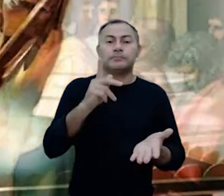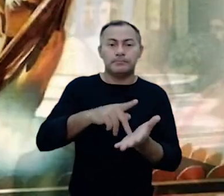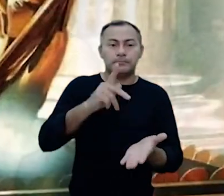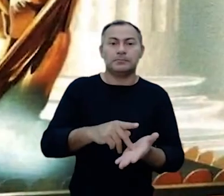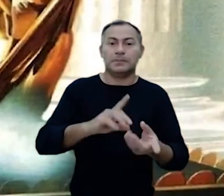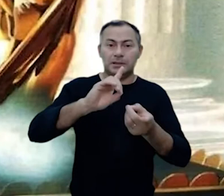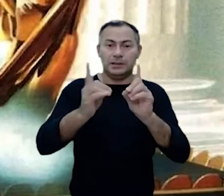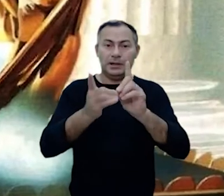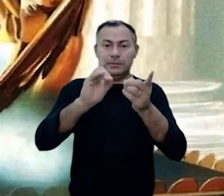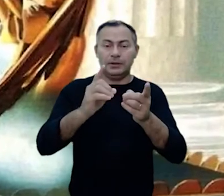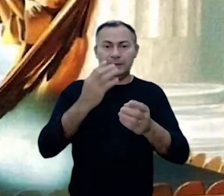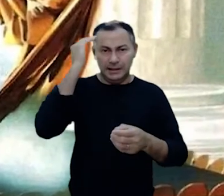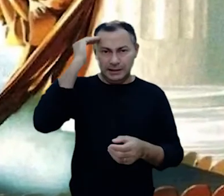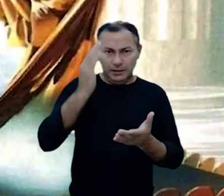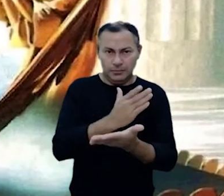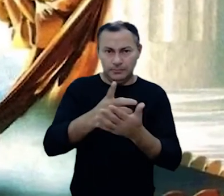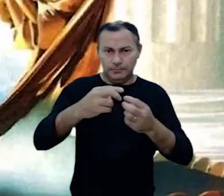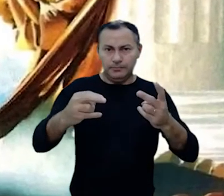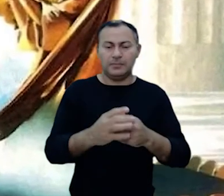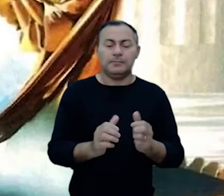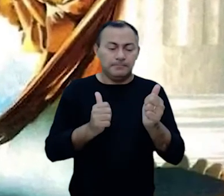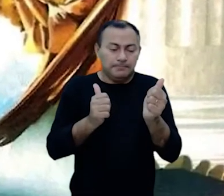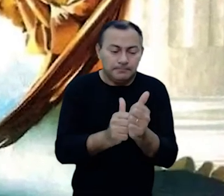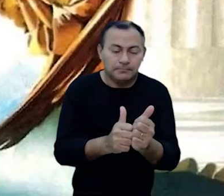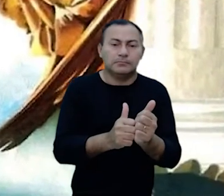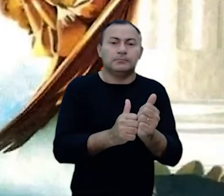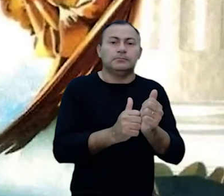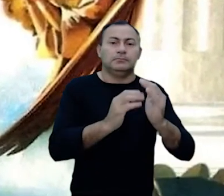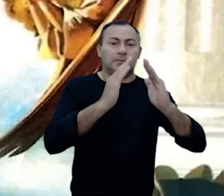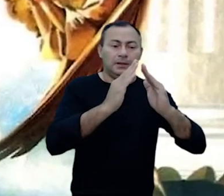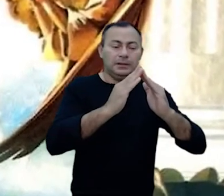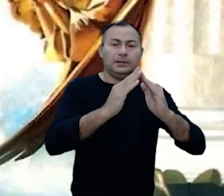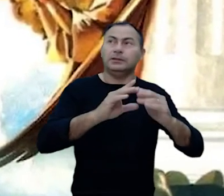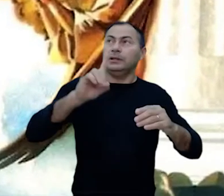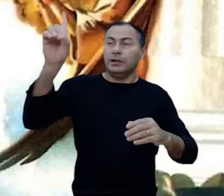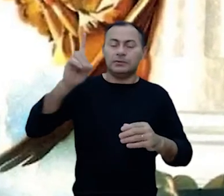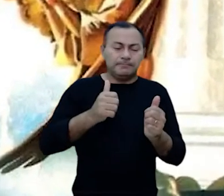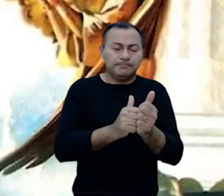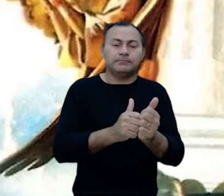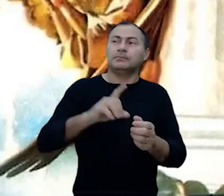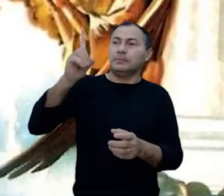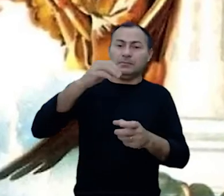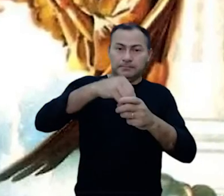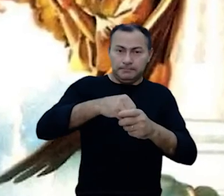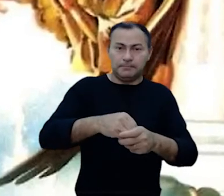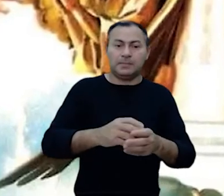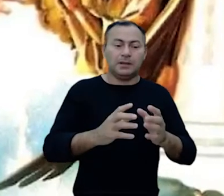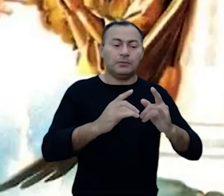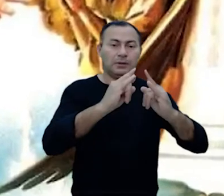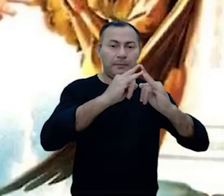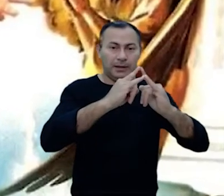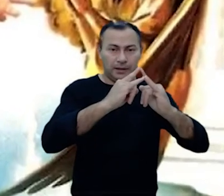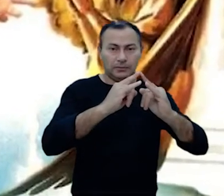Isto é uma verdade muito dinâmica se você entender alguma coisa sobre a aproximação do tabernáculo do deserto e a aproximação de Deus